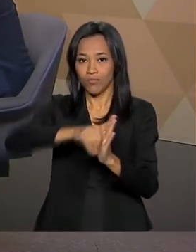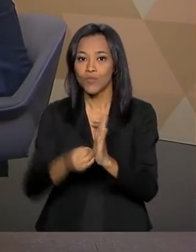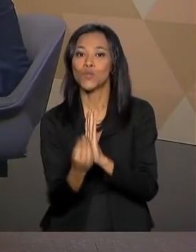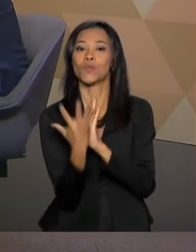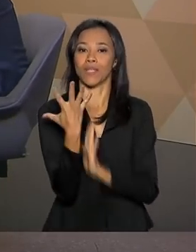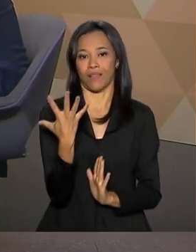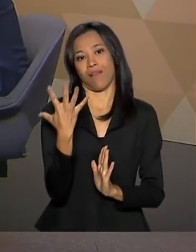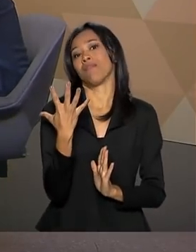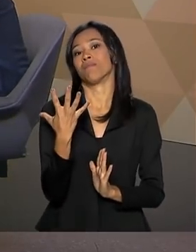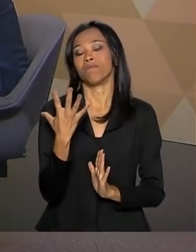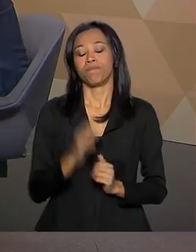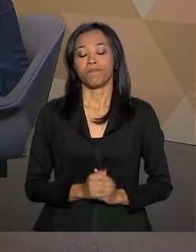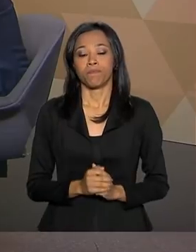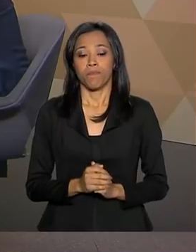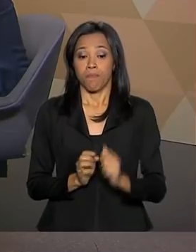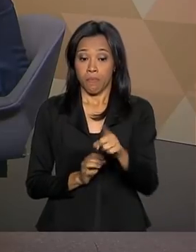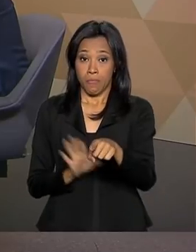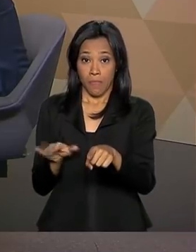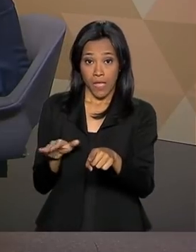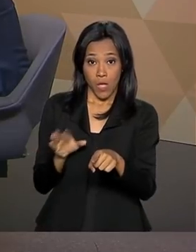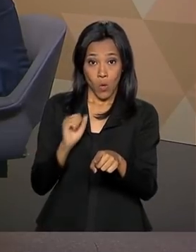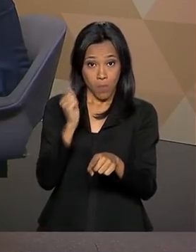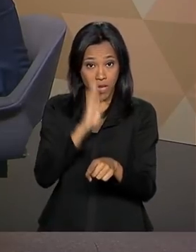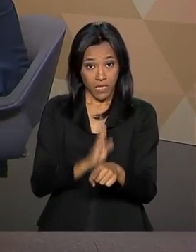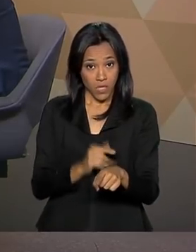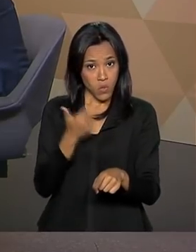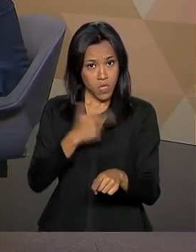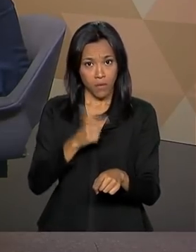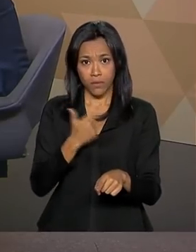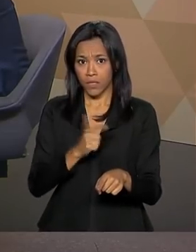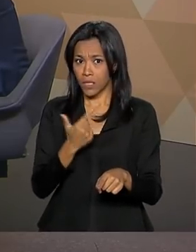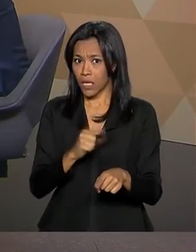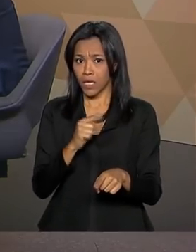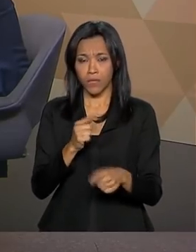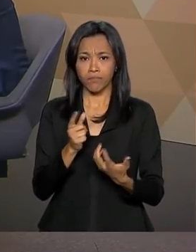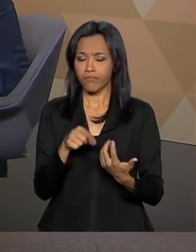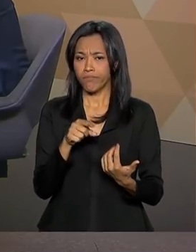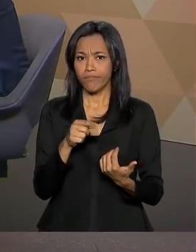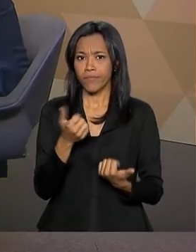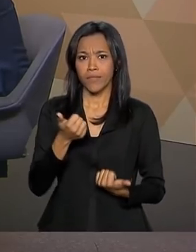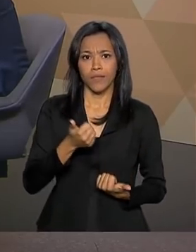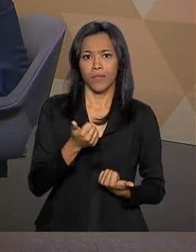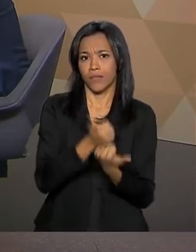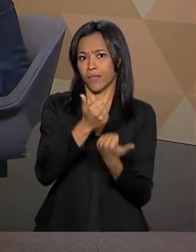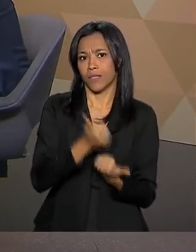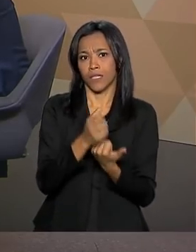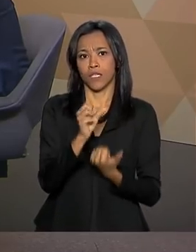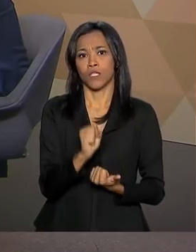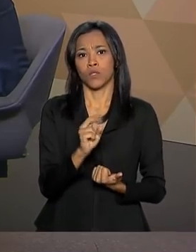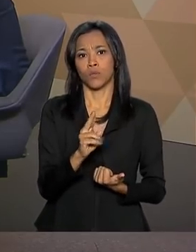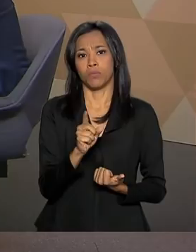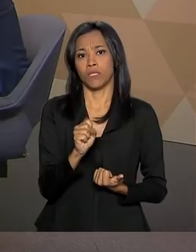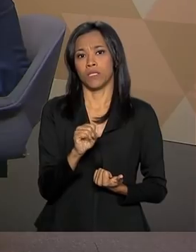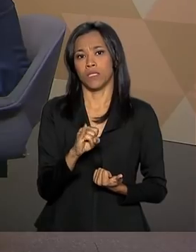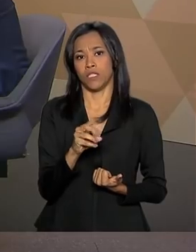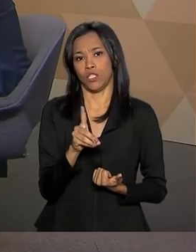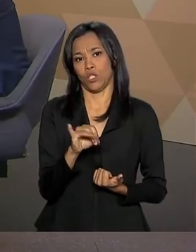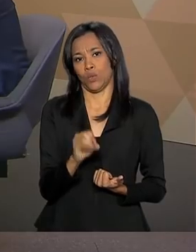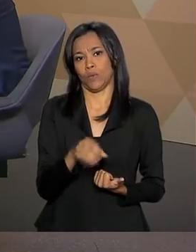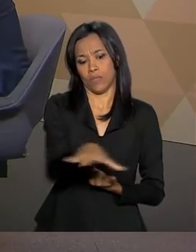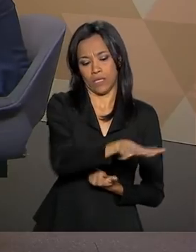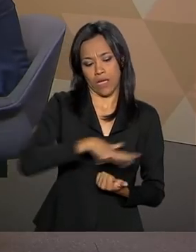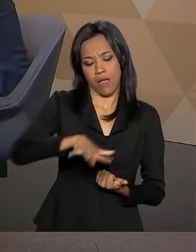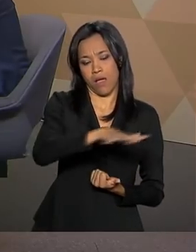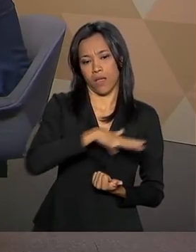E sem contar que o Brasil não conta com os subsídios que outros países, inclusive os Estados Unidos, contam na área agropecuária. Muito